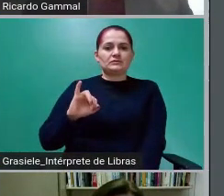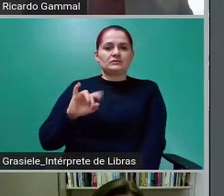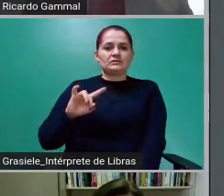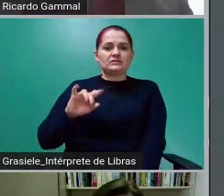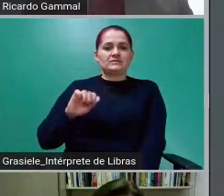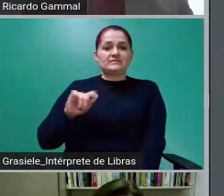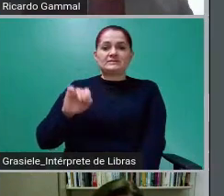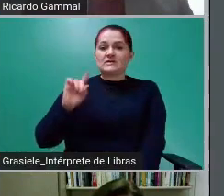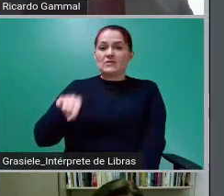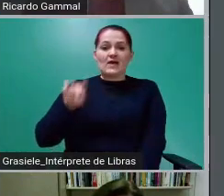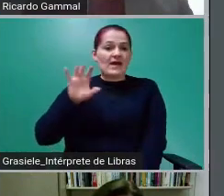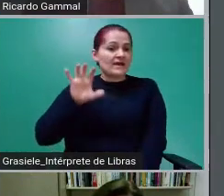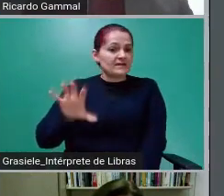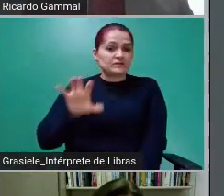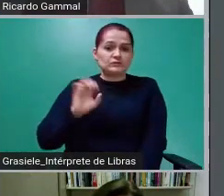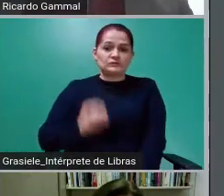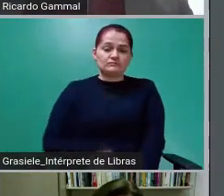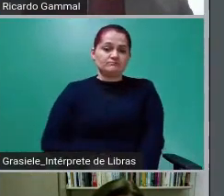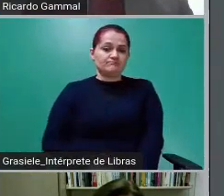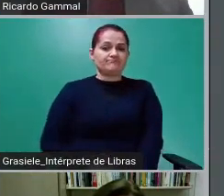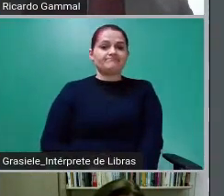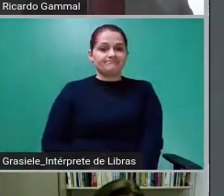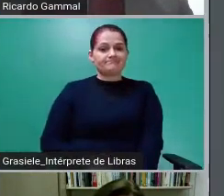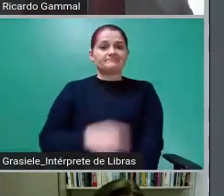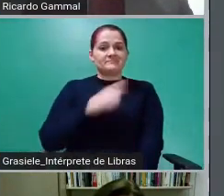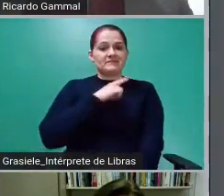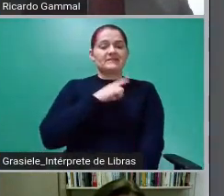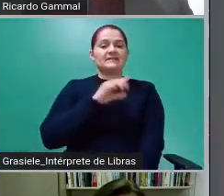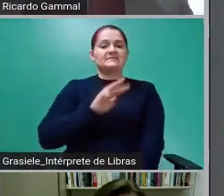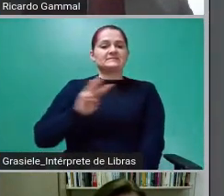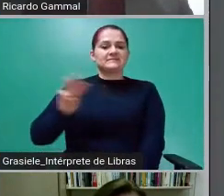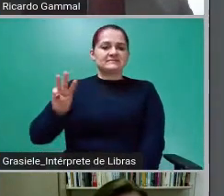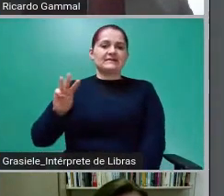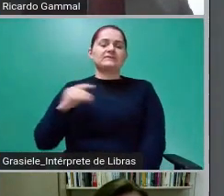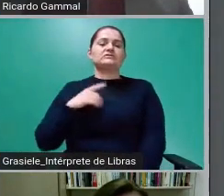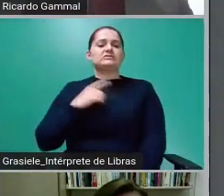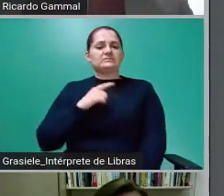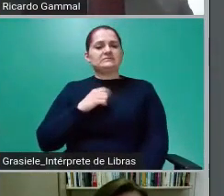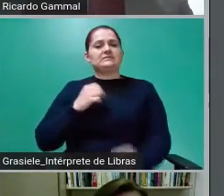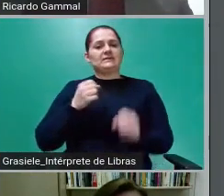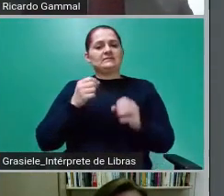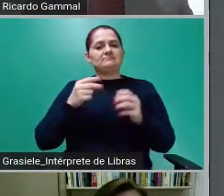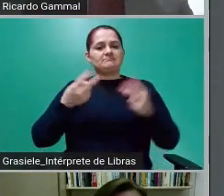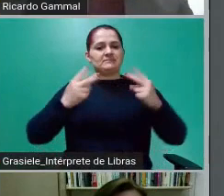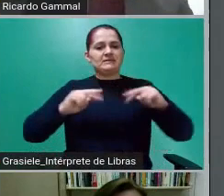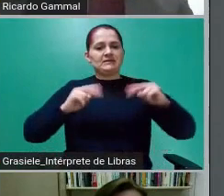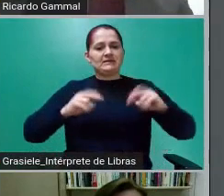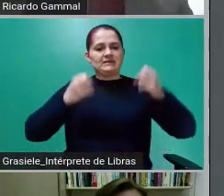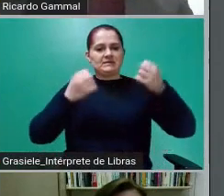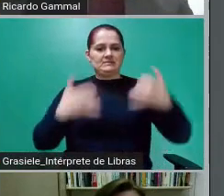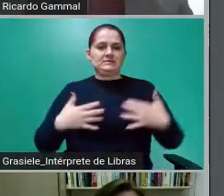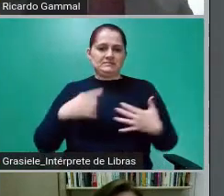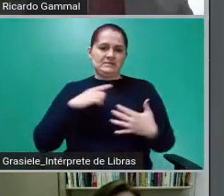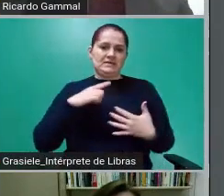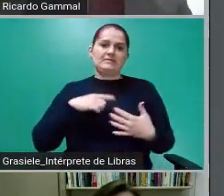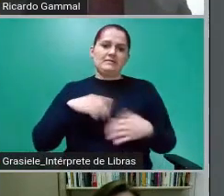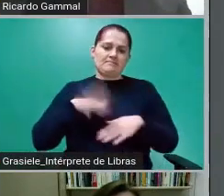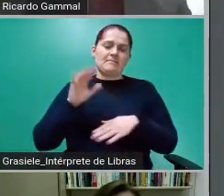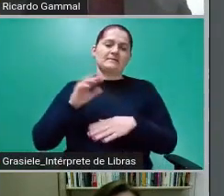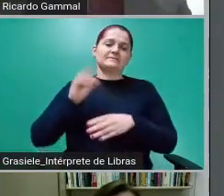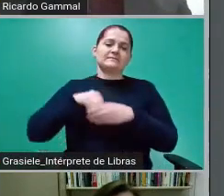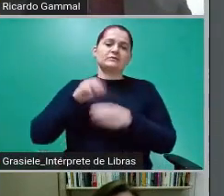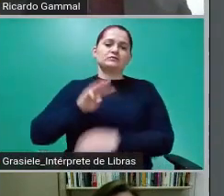página da Auditoria Cidadã, depois vocês podem acessar nessa apresentação, os links. O que seria